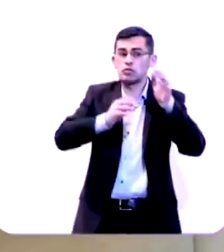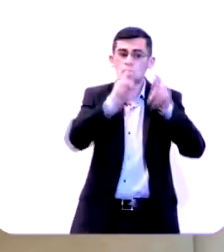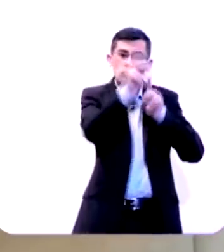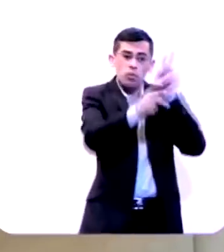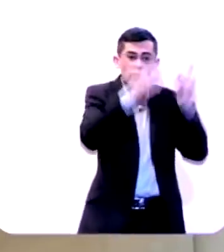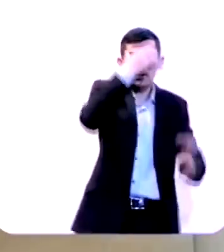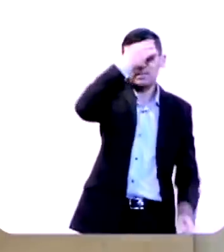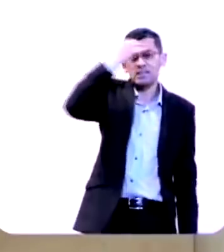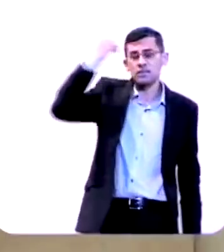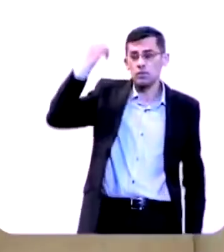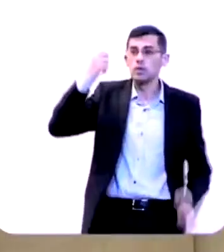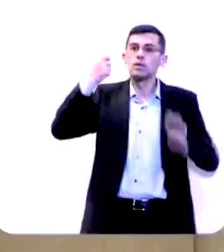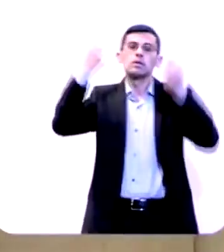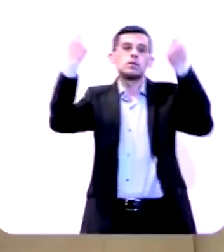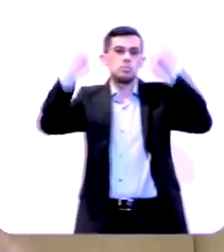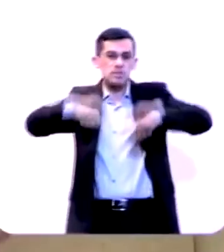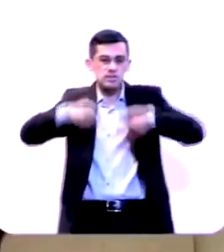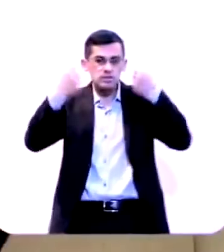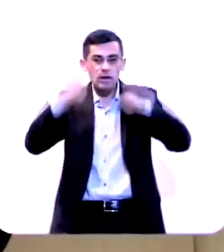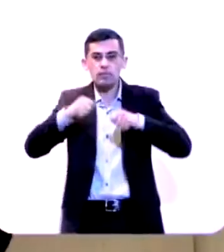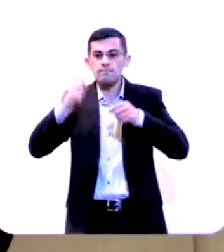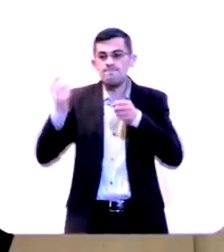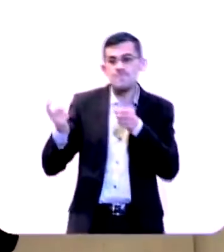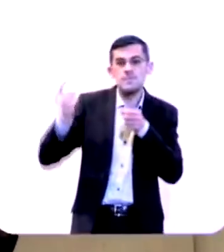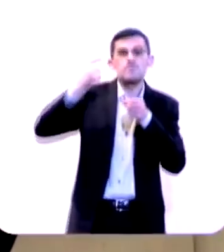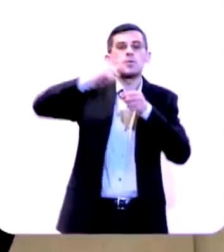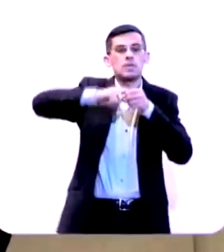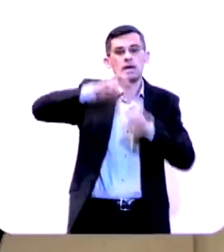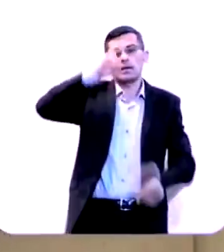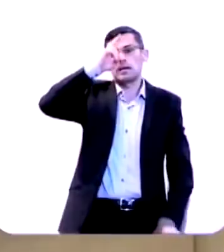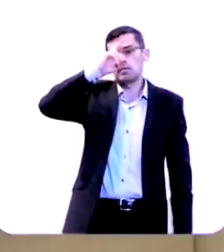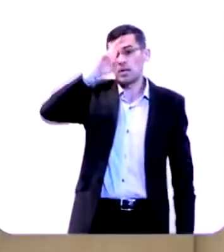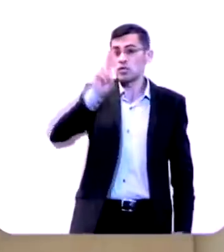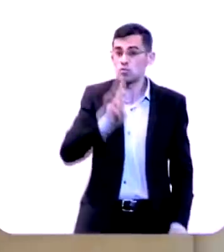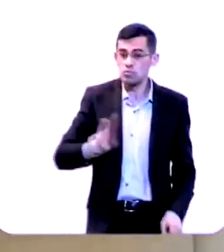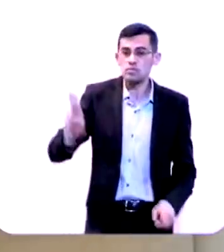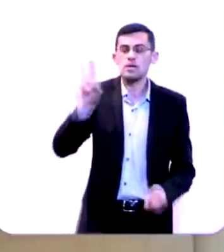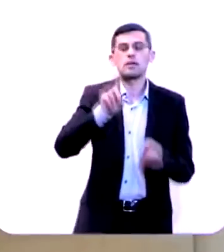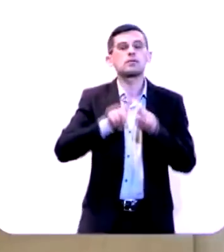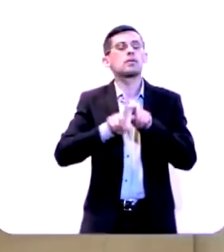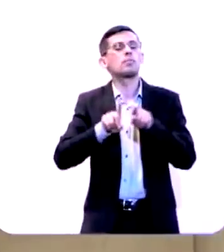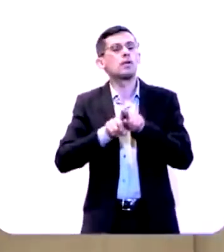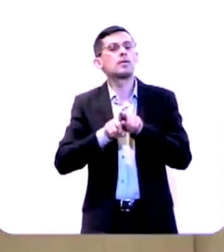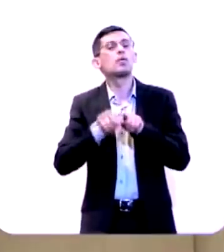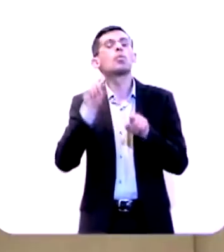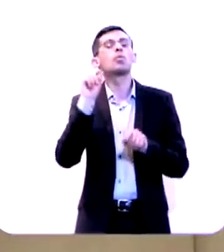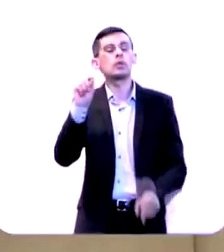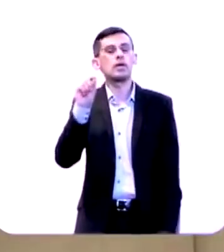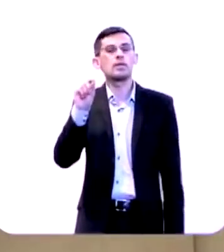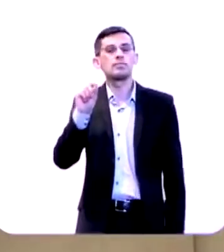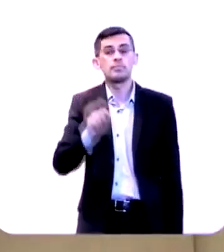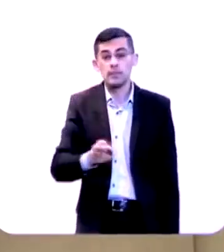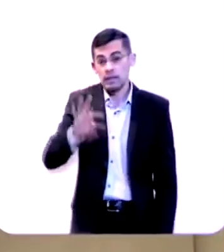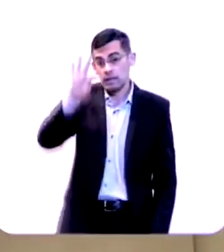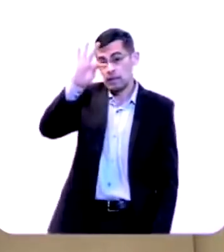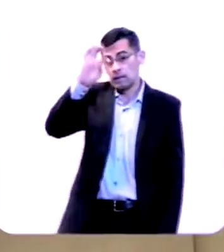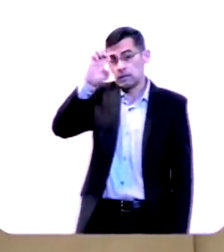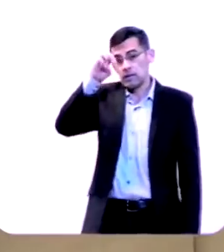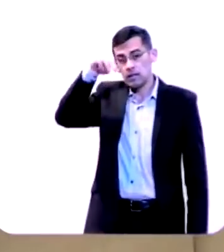povo que precisaria ser redescoberta e usada e essa chave era o